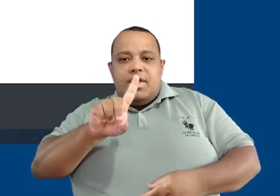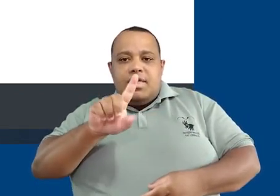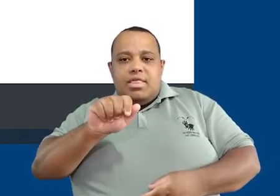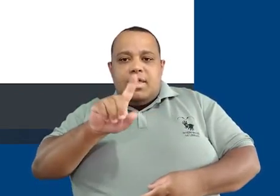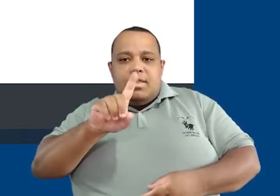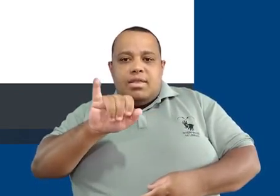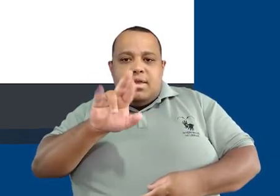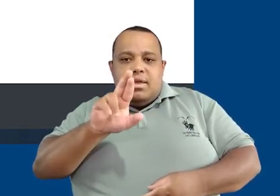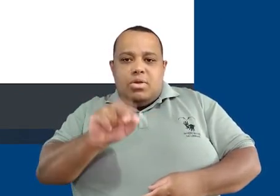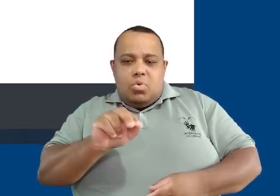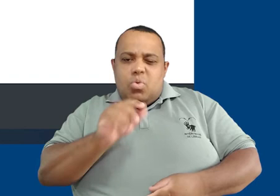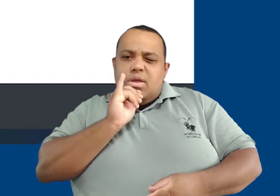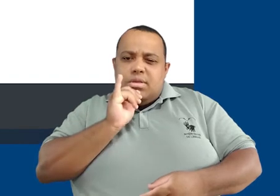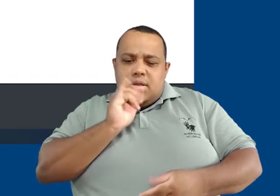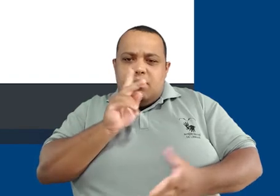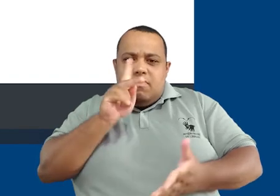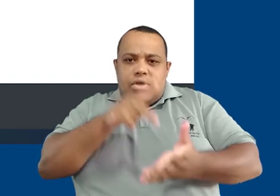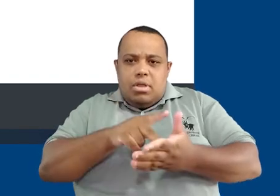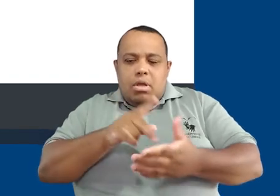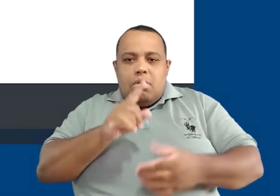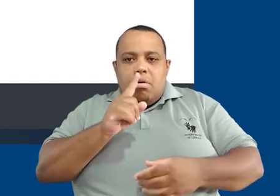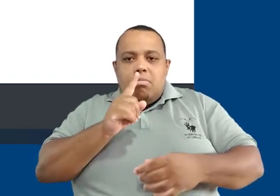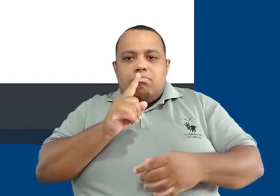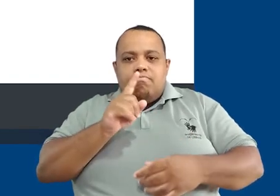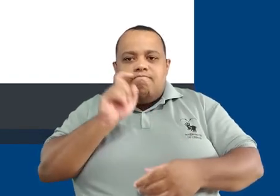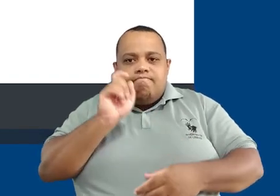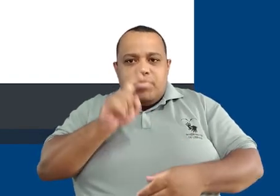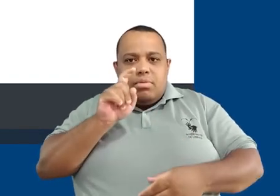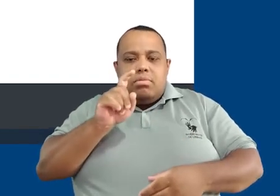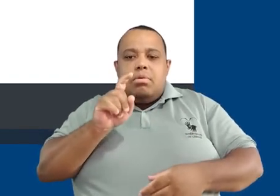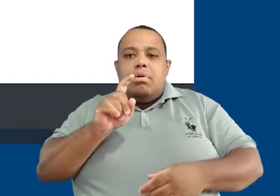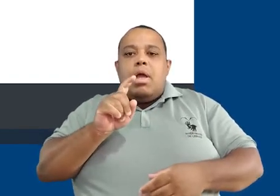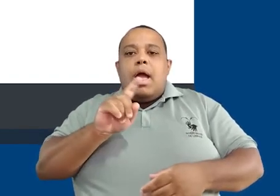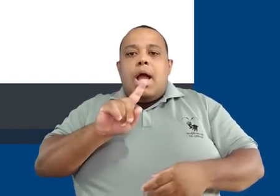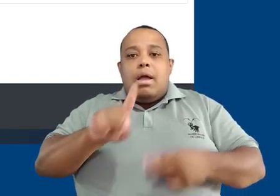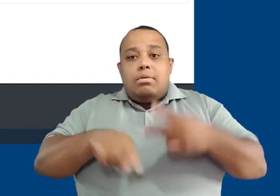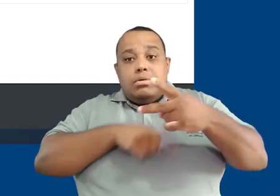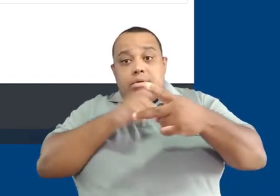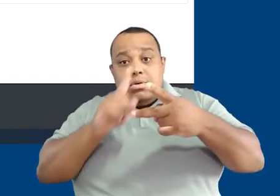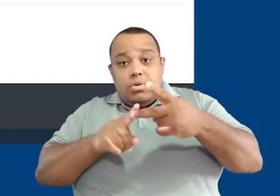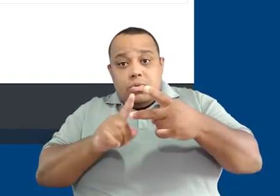de vídeo fornece mais informações. E sigo para a próxima pergunta.